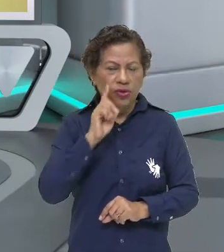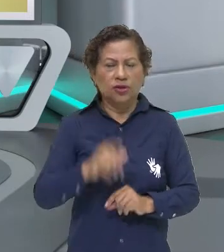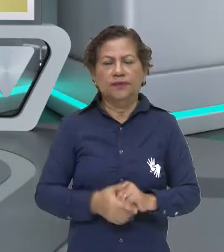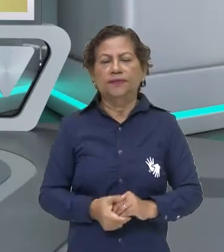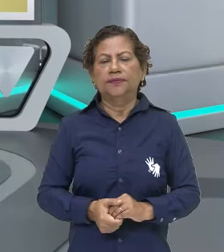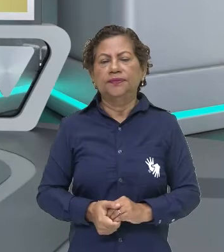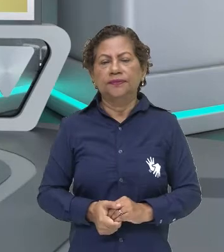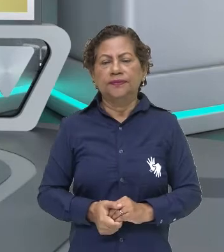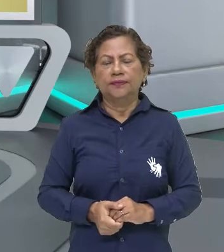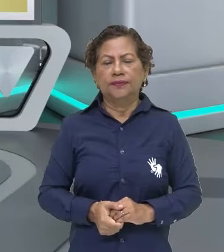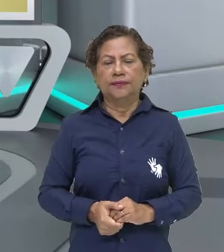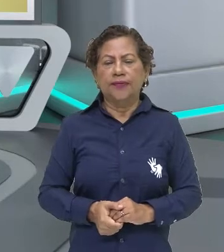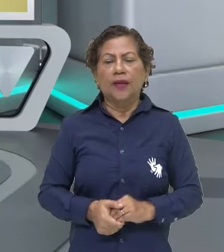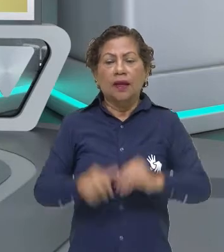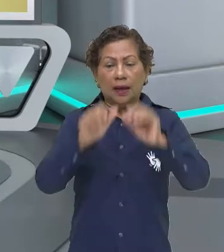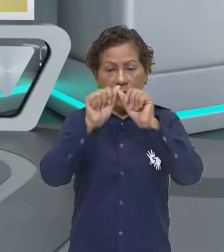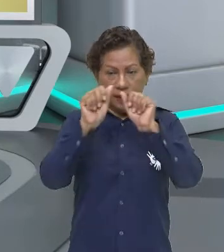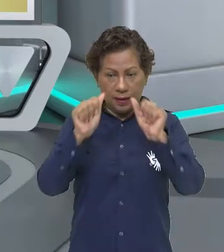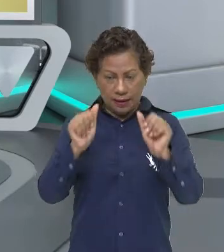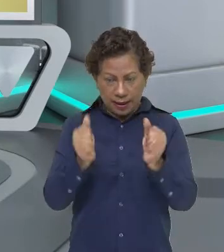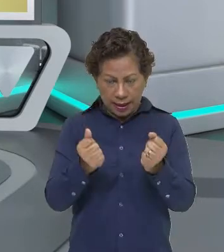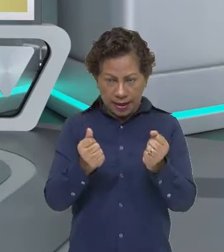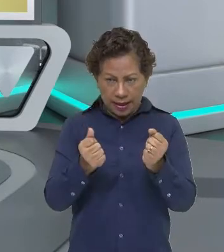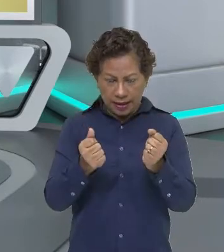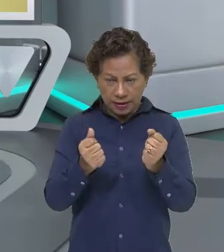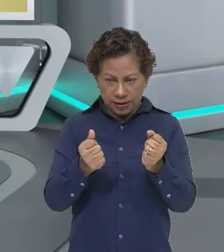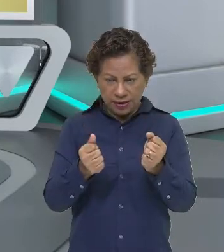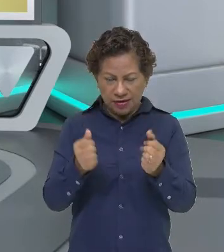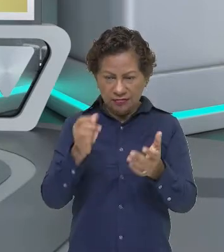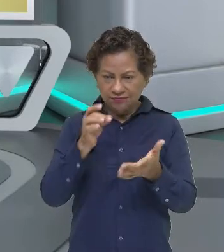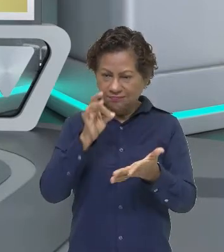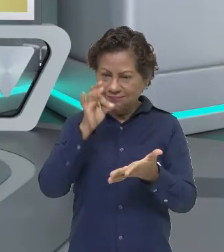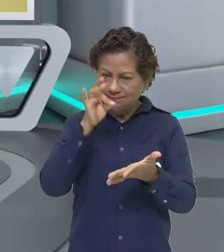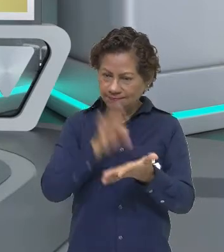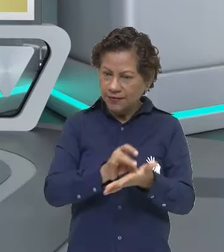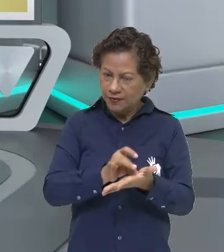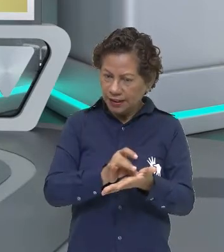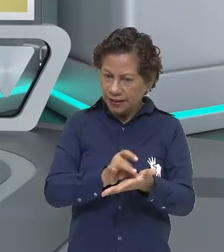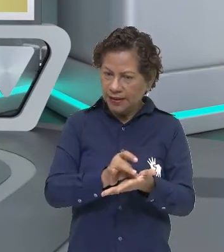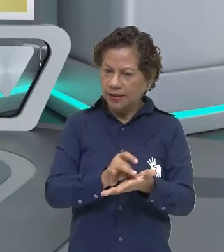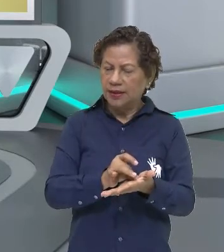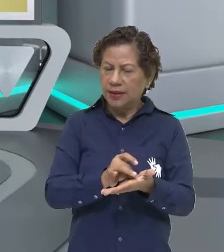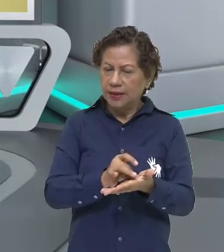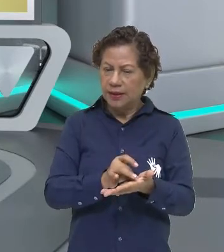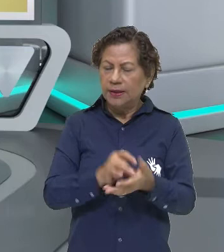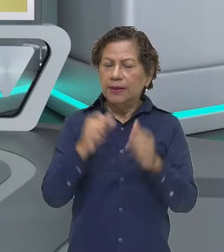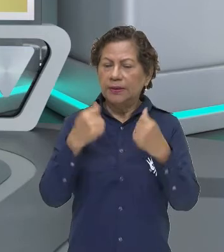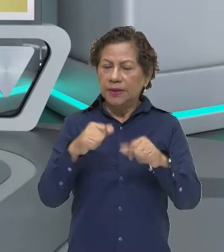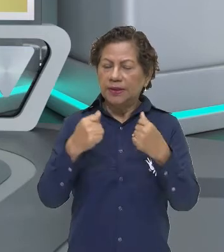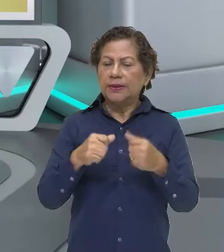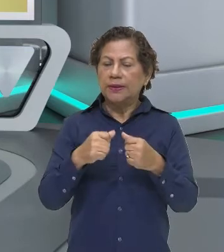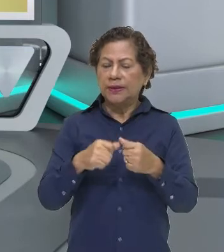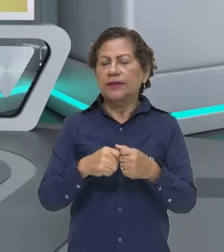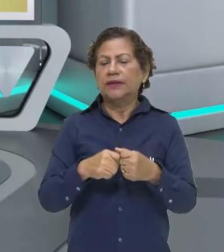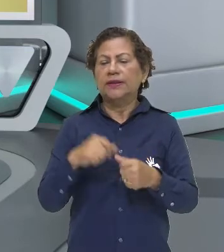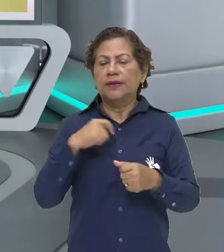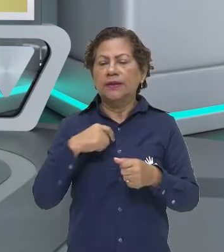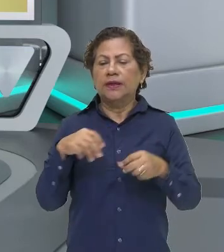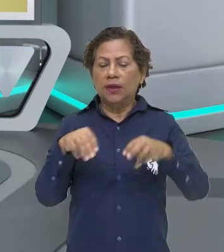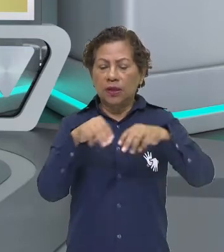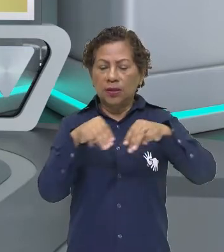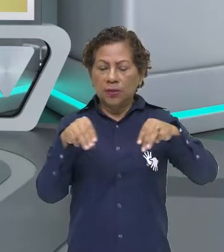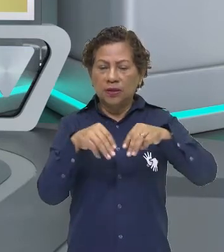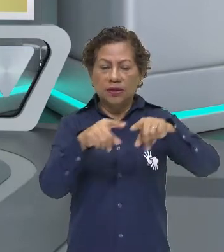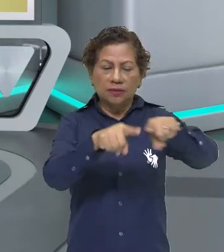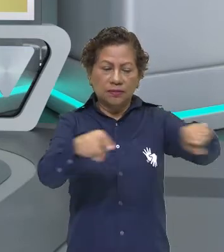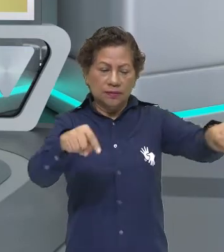de arte, para ela ser uma obra de arte, considerada uma obra de arte, ela tem que ficar em exposição e ela tem que ter uma